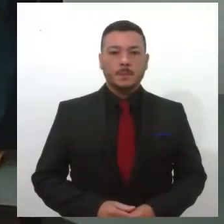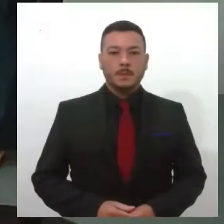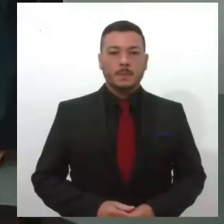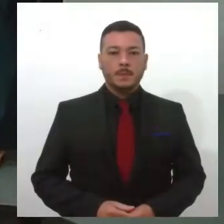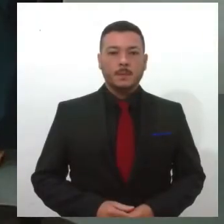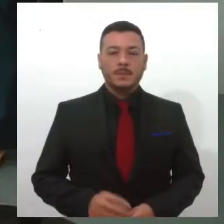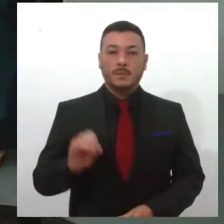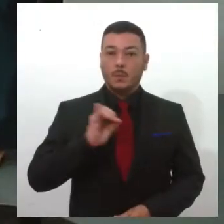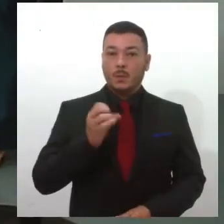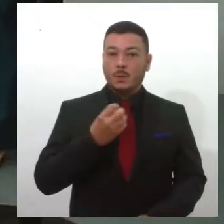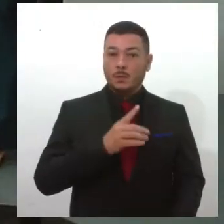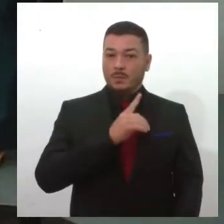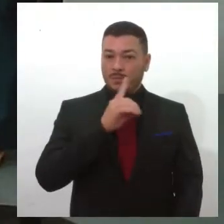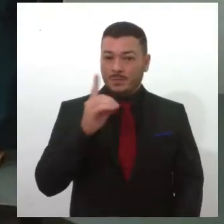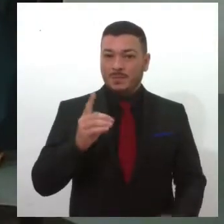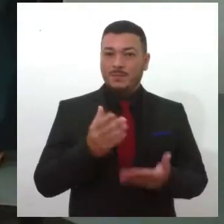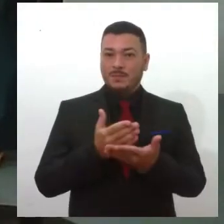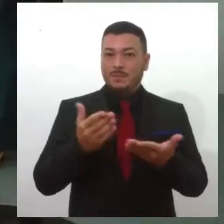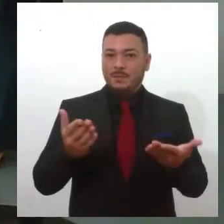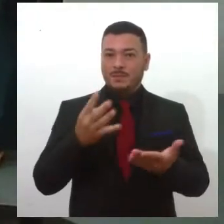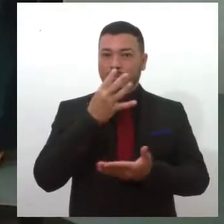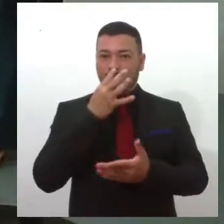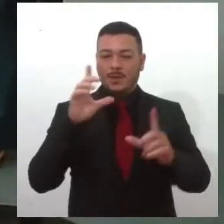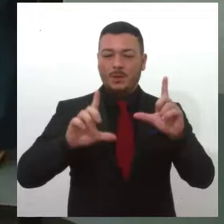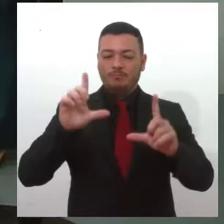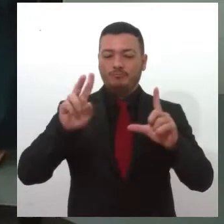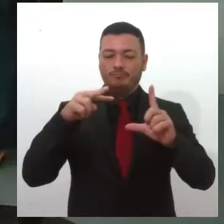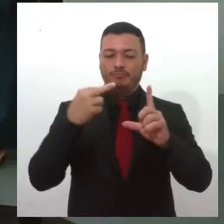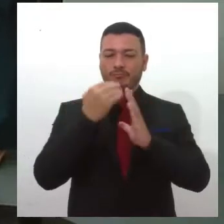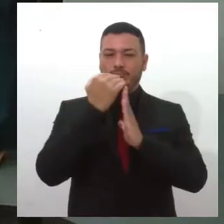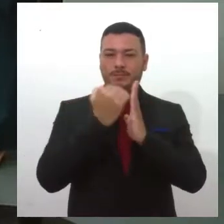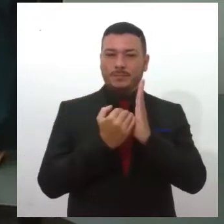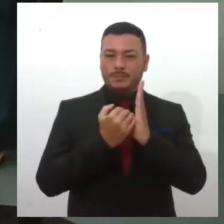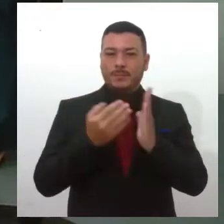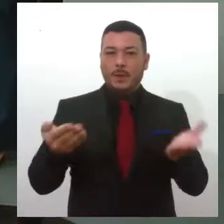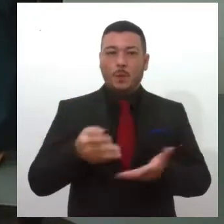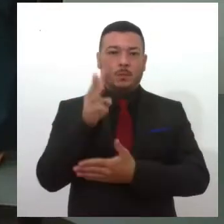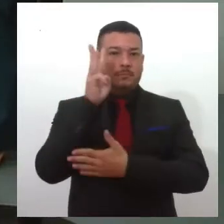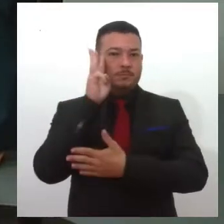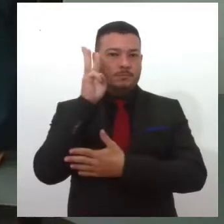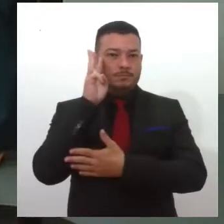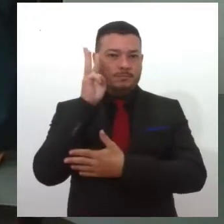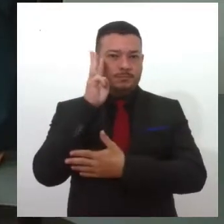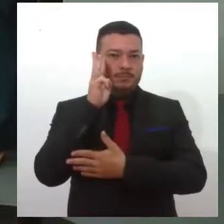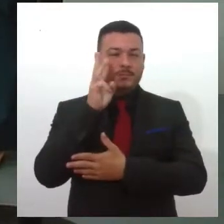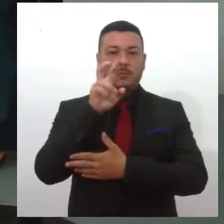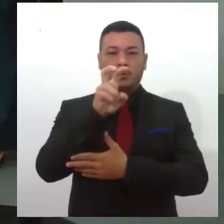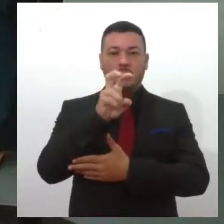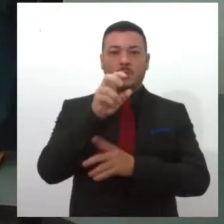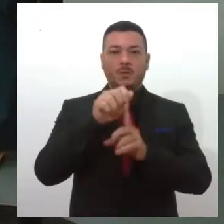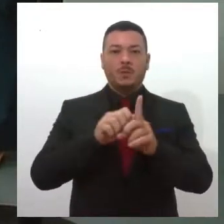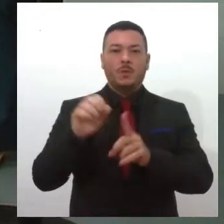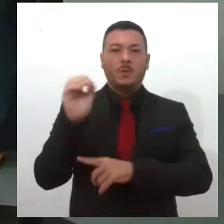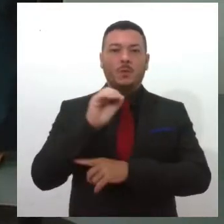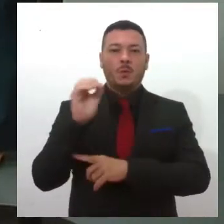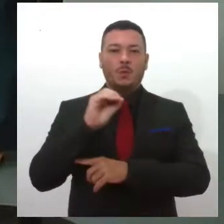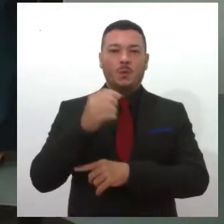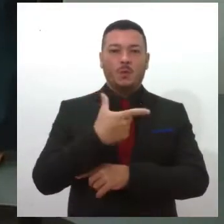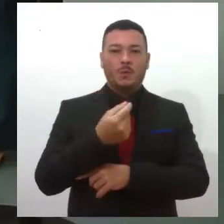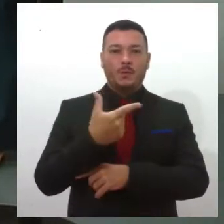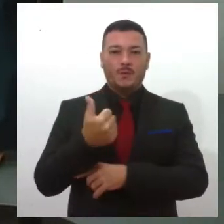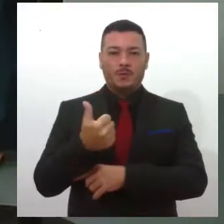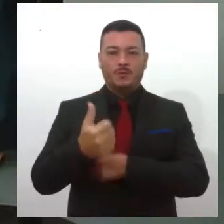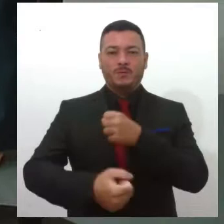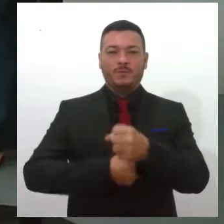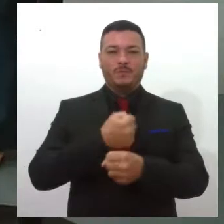Olá, bom dia para você que acompanha a nossa programação. Hoje é terça-feira, 5 de outubro de 2021.